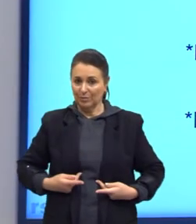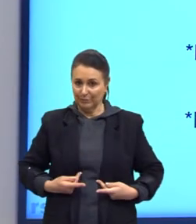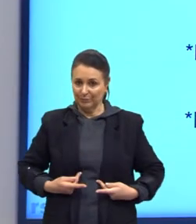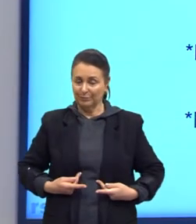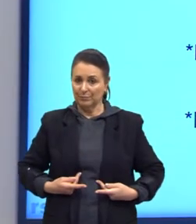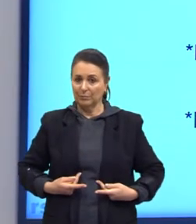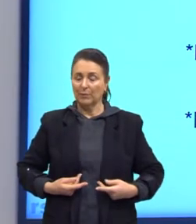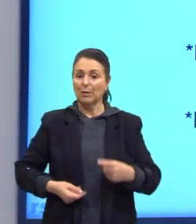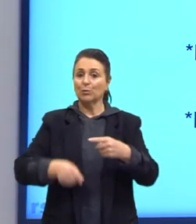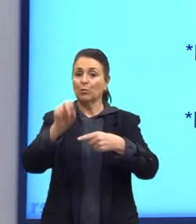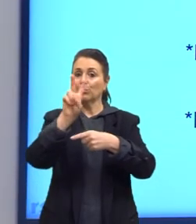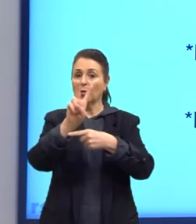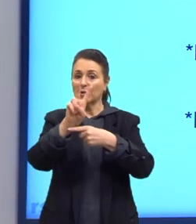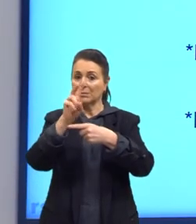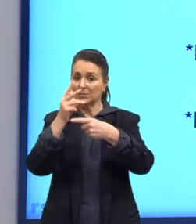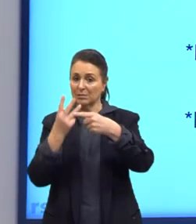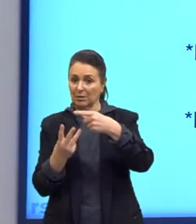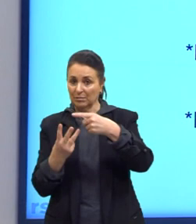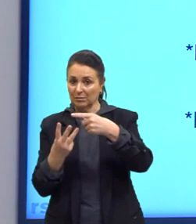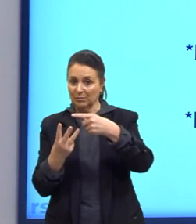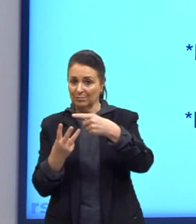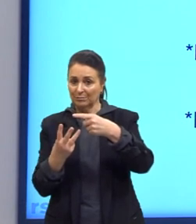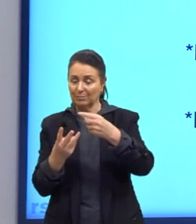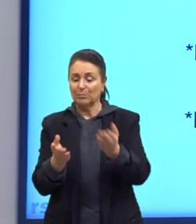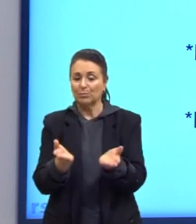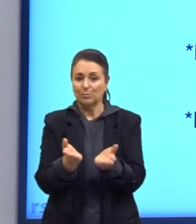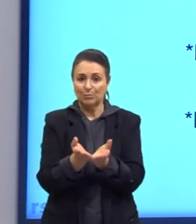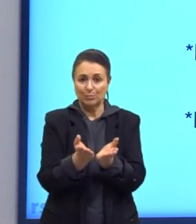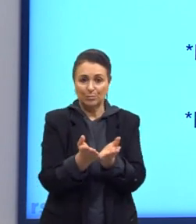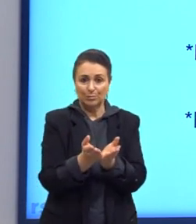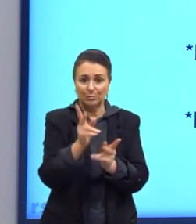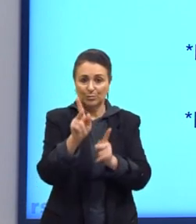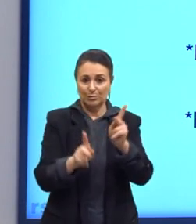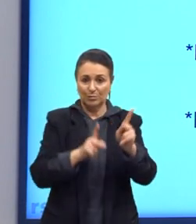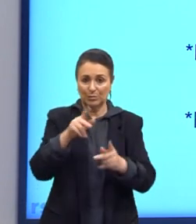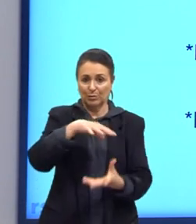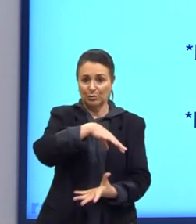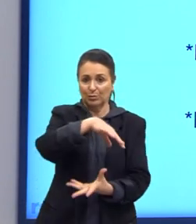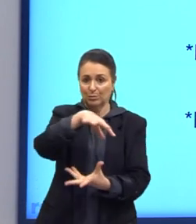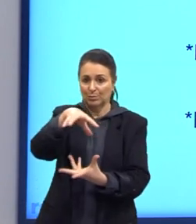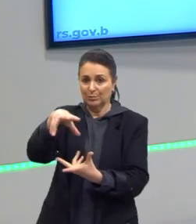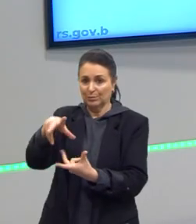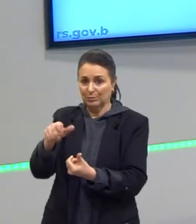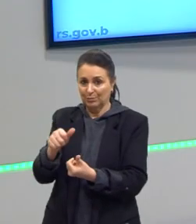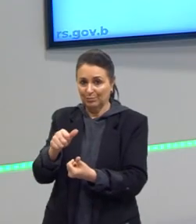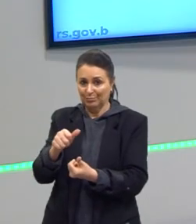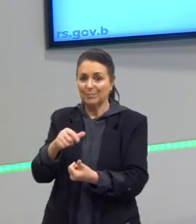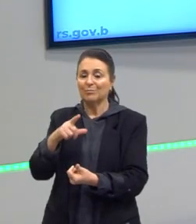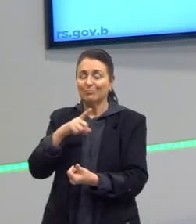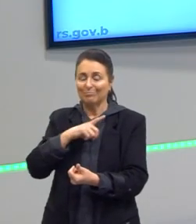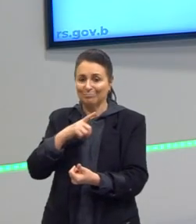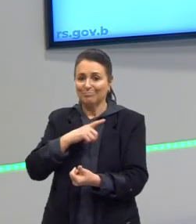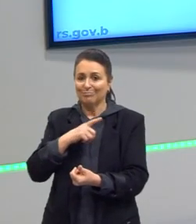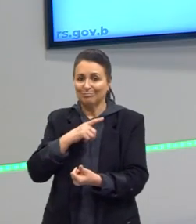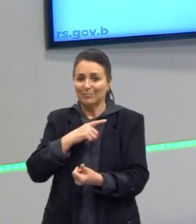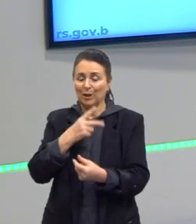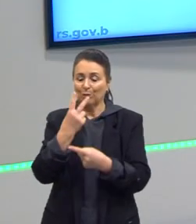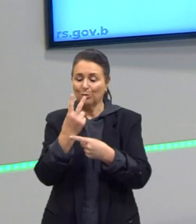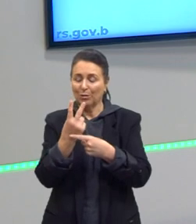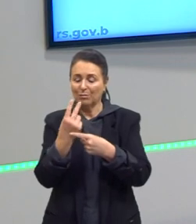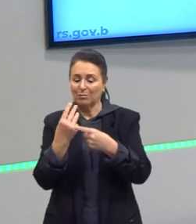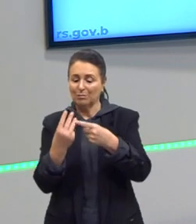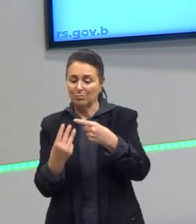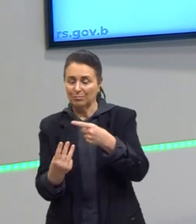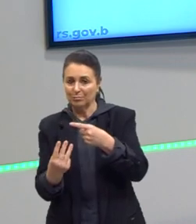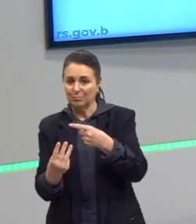população. E aí as consequências são essas, criminalidade, etc. Dois terços da população mundial hoje está com